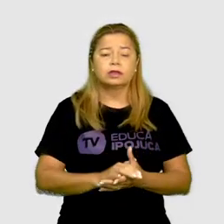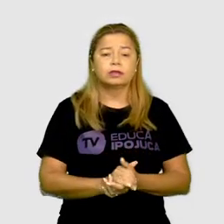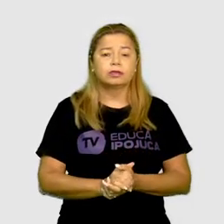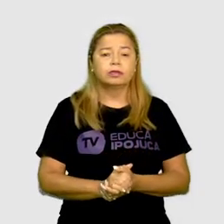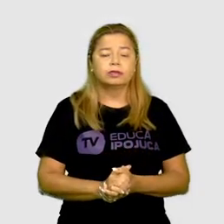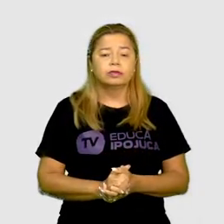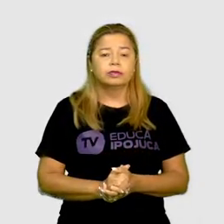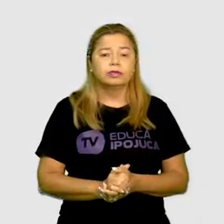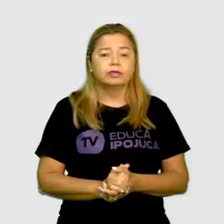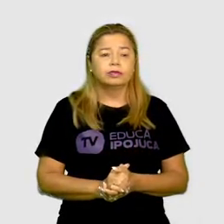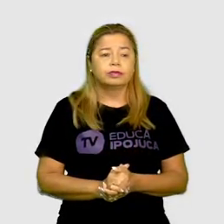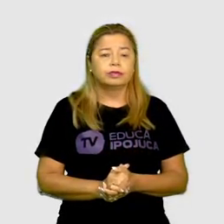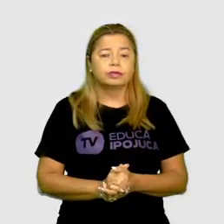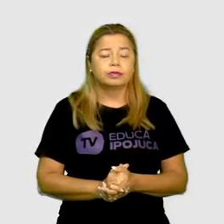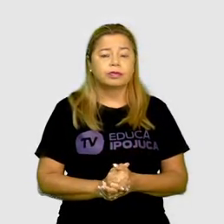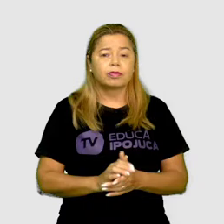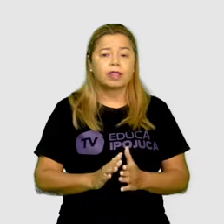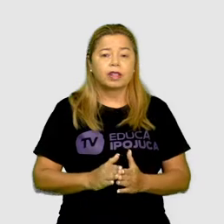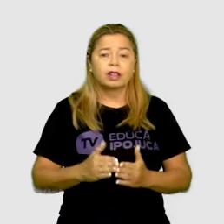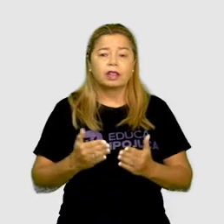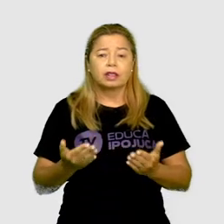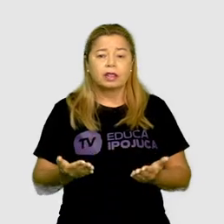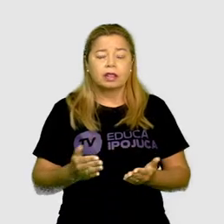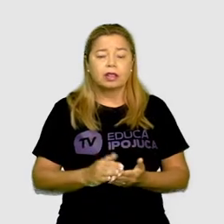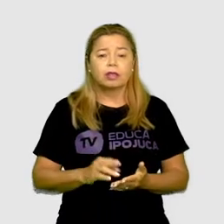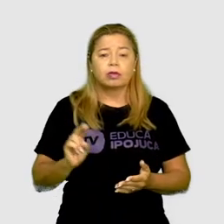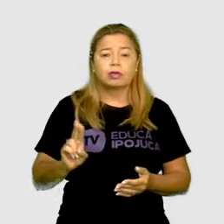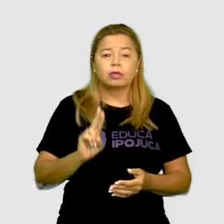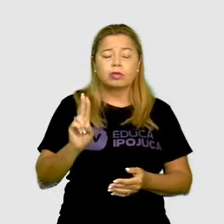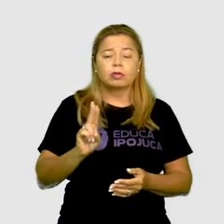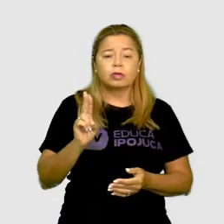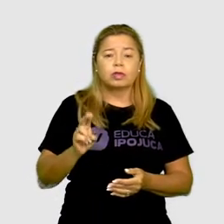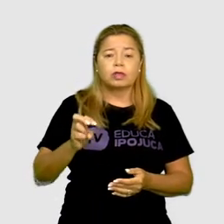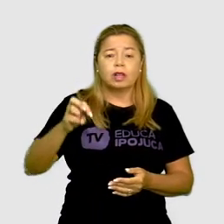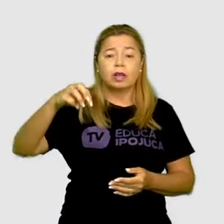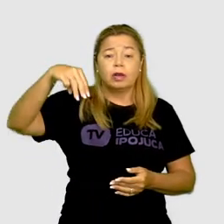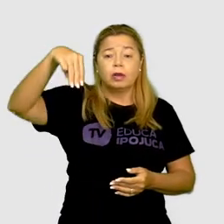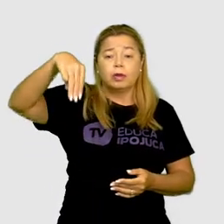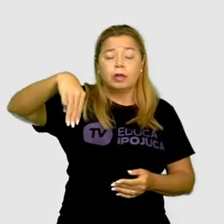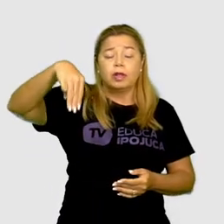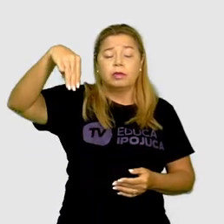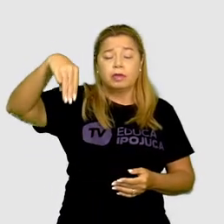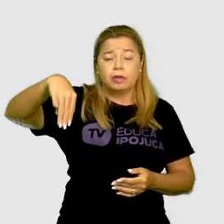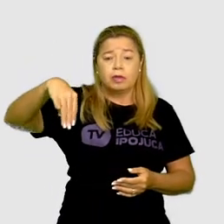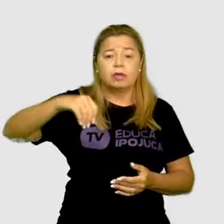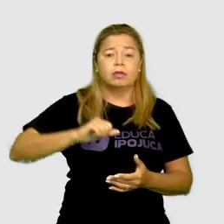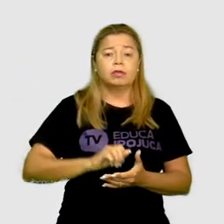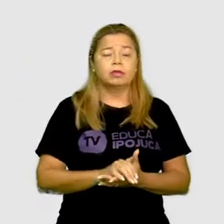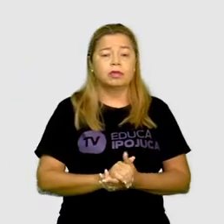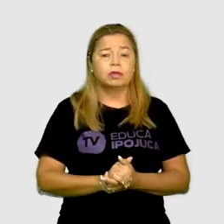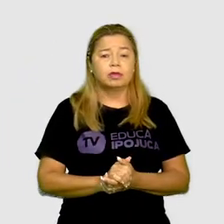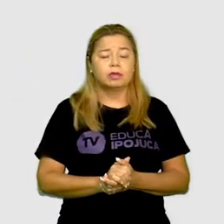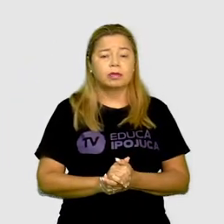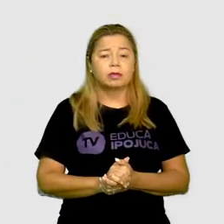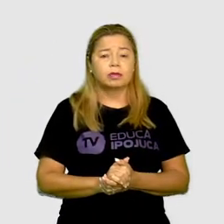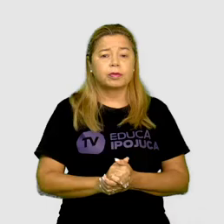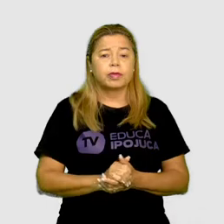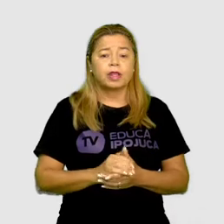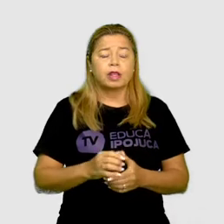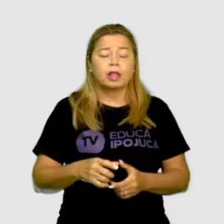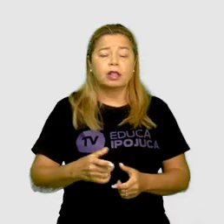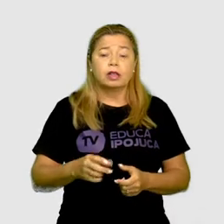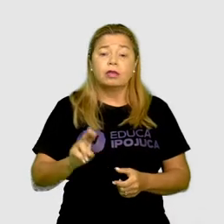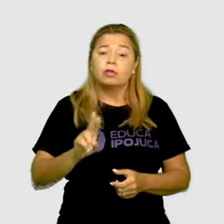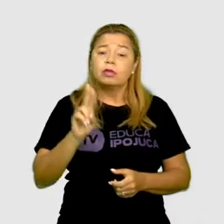Nesse caso, o mais comum é usar o mililitro e o litro. Além do litro,